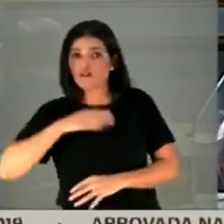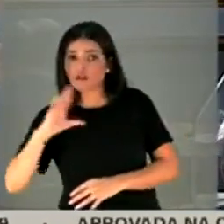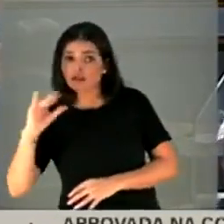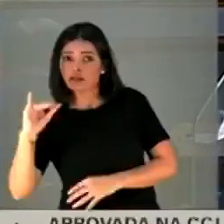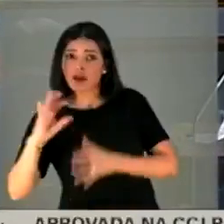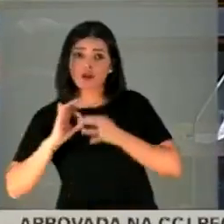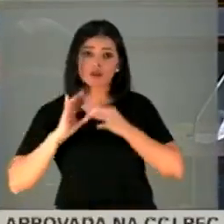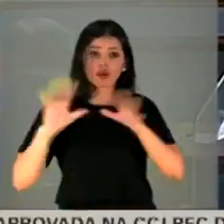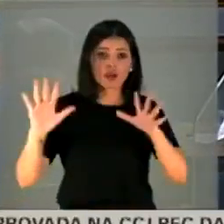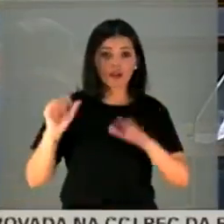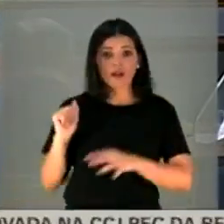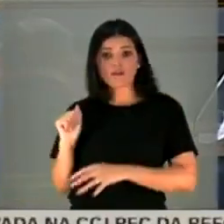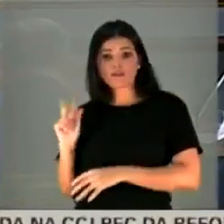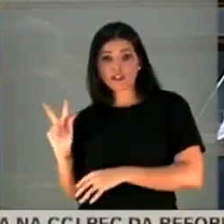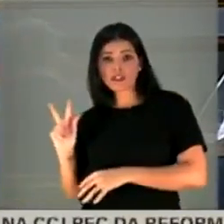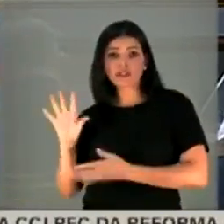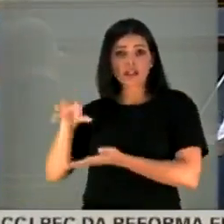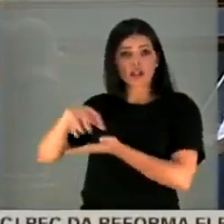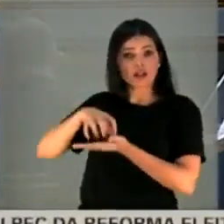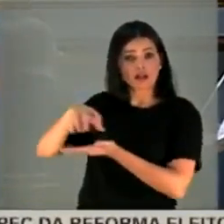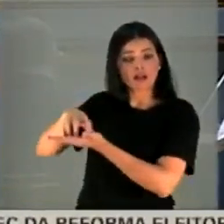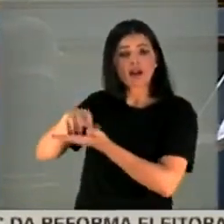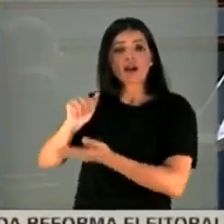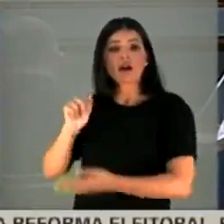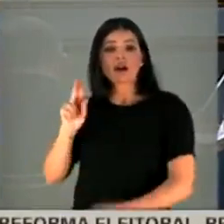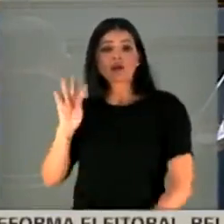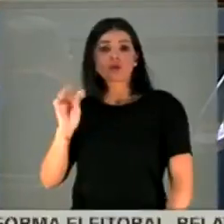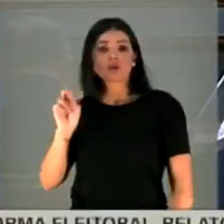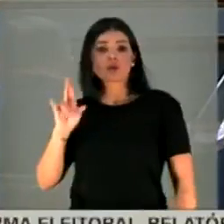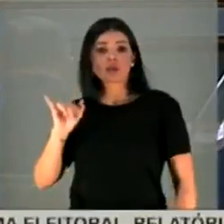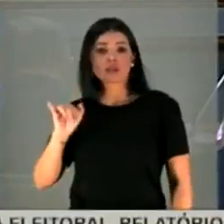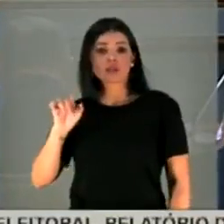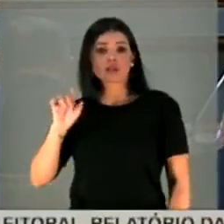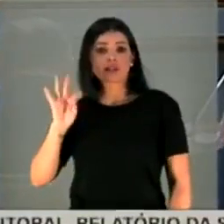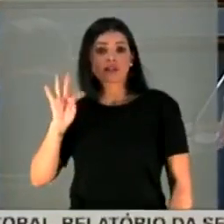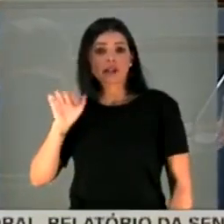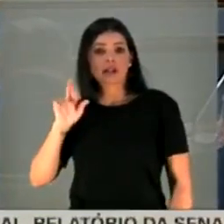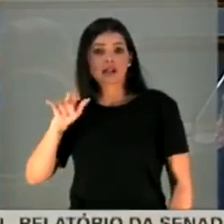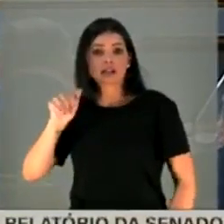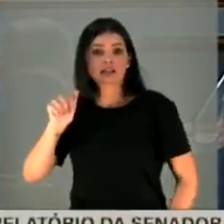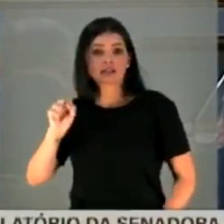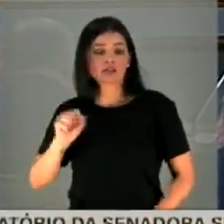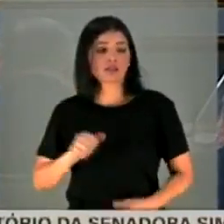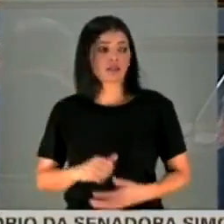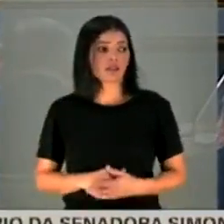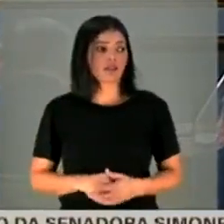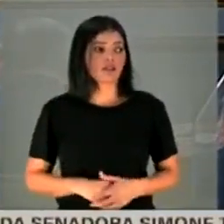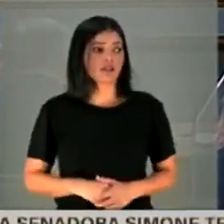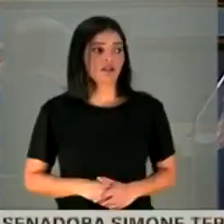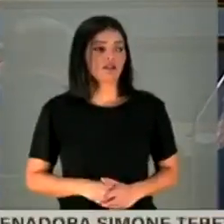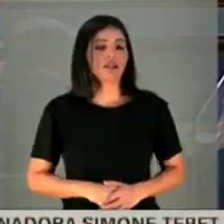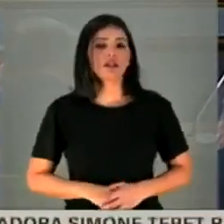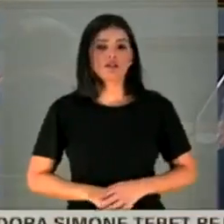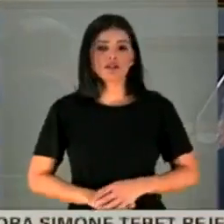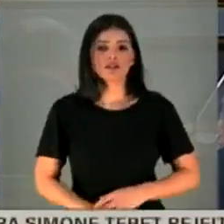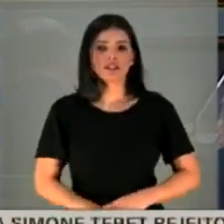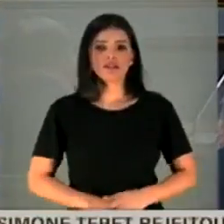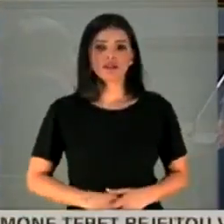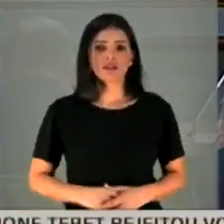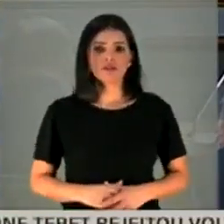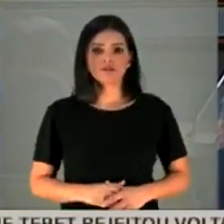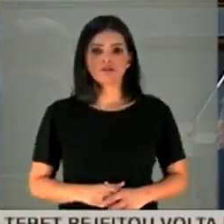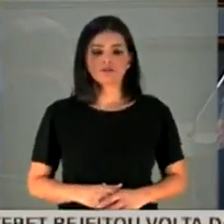autorização das autoridades sanitárias? Senador, não irei responder. Eu peço para exibir o vídeo, o